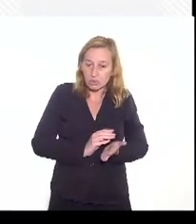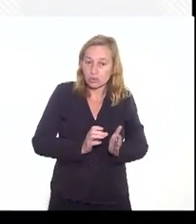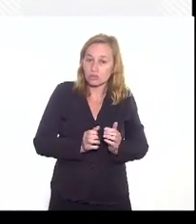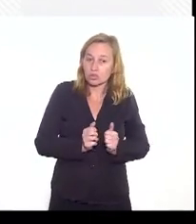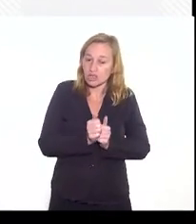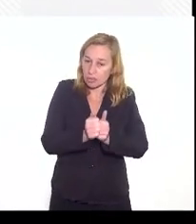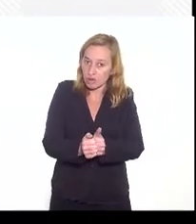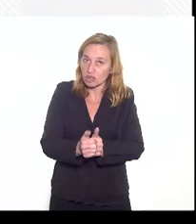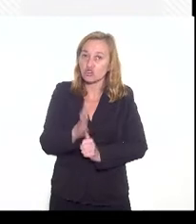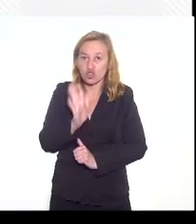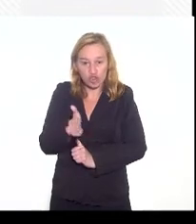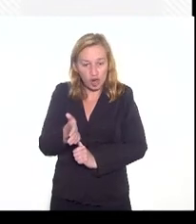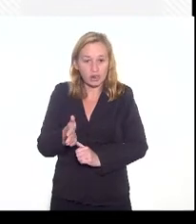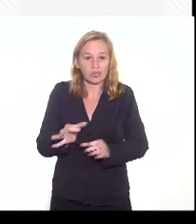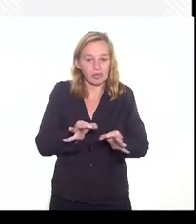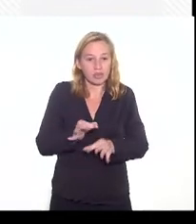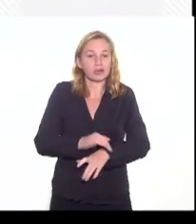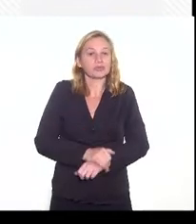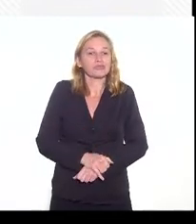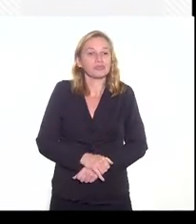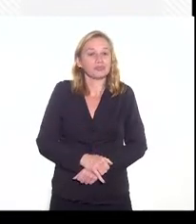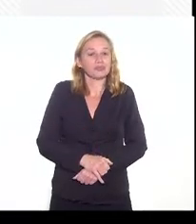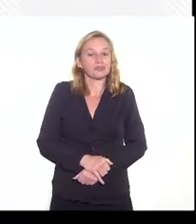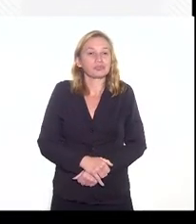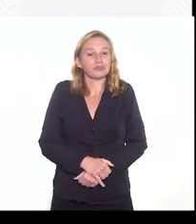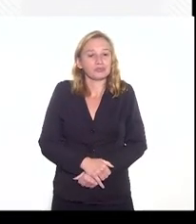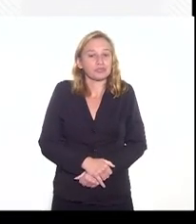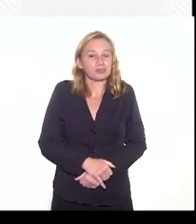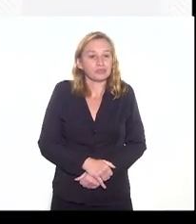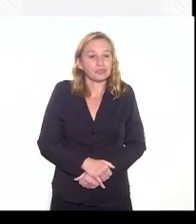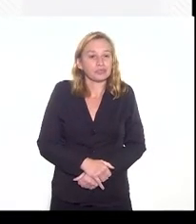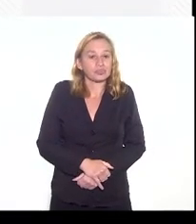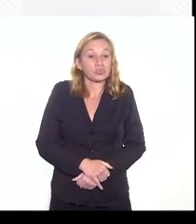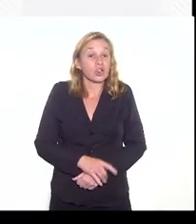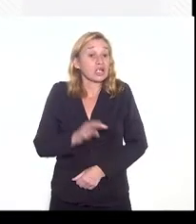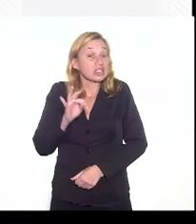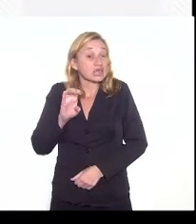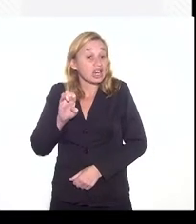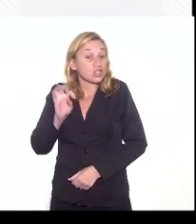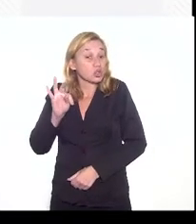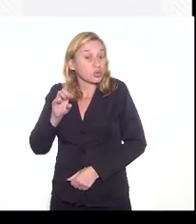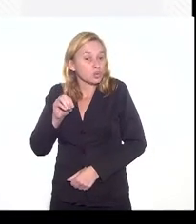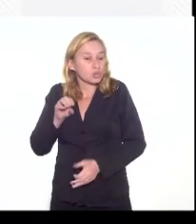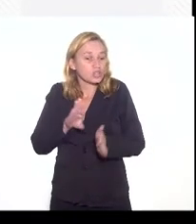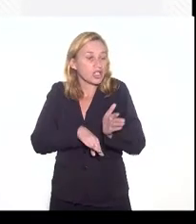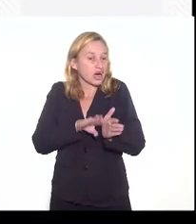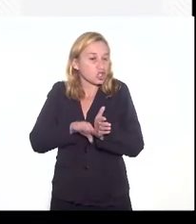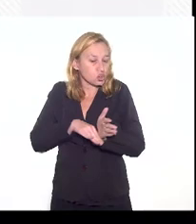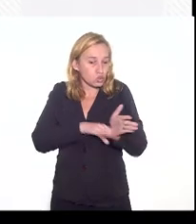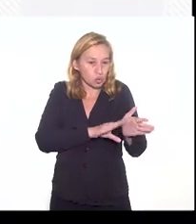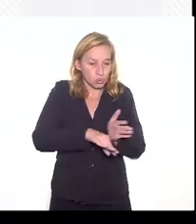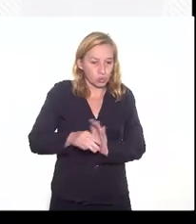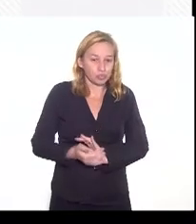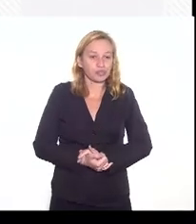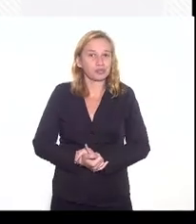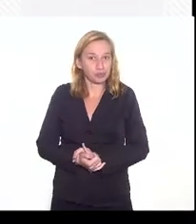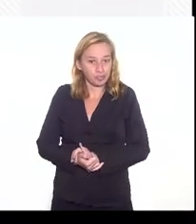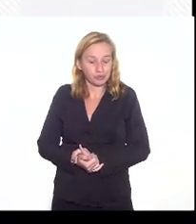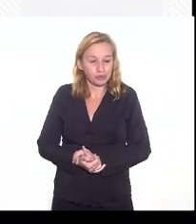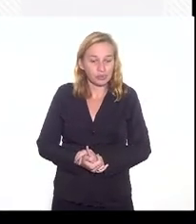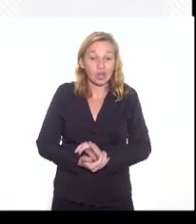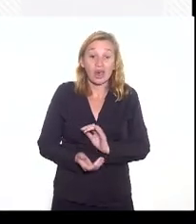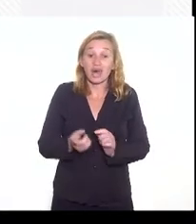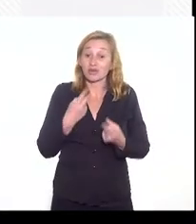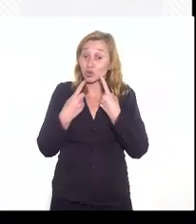ele já está feito. O teto de gasto. O teto de gasto é a